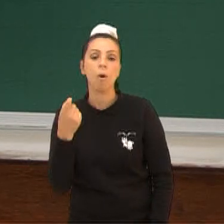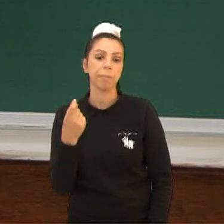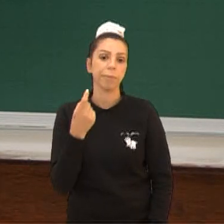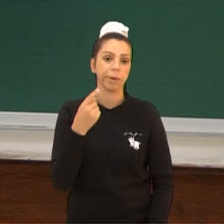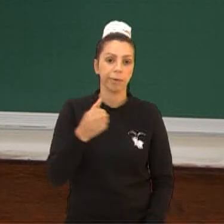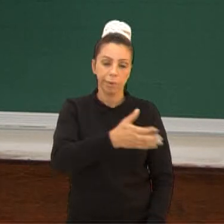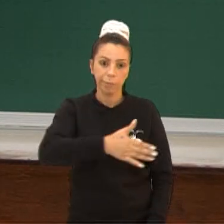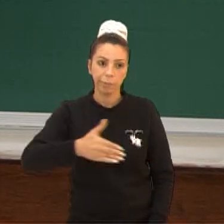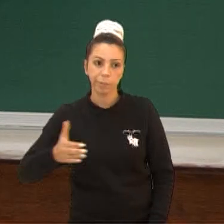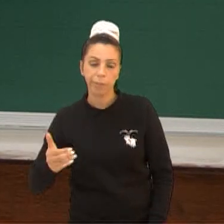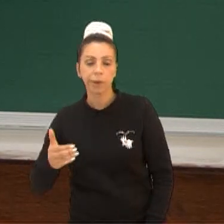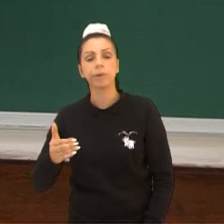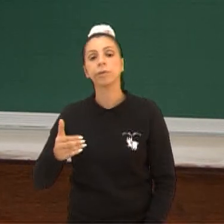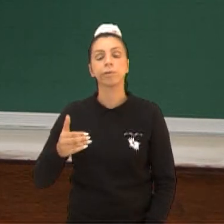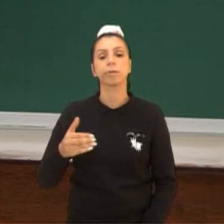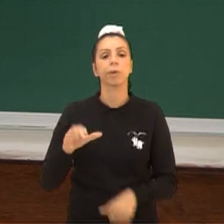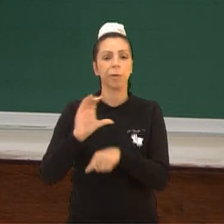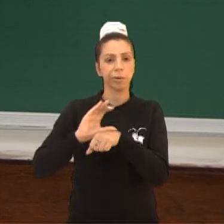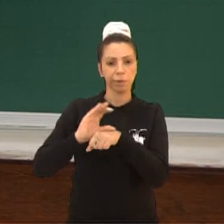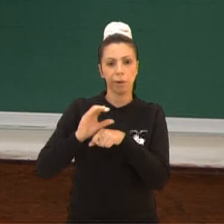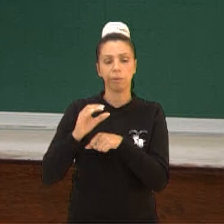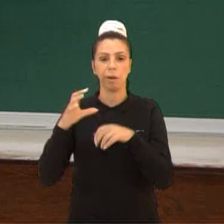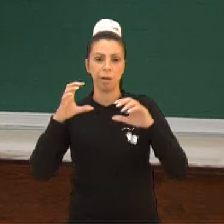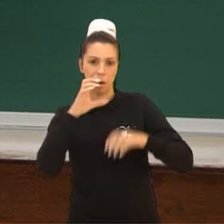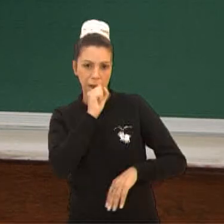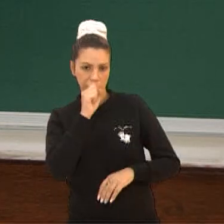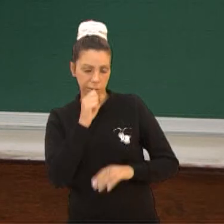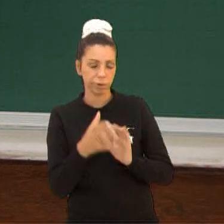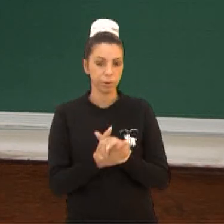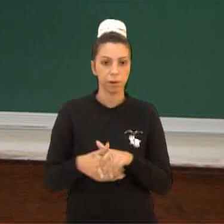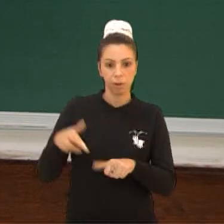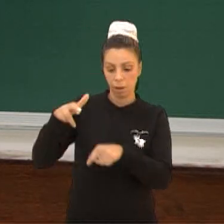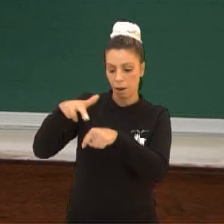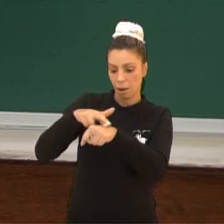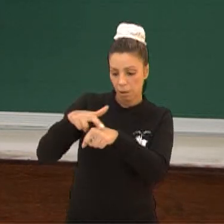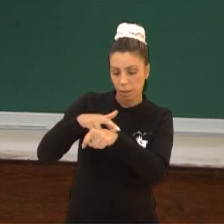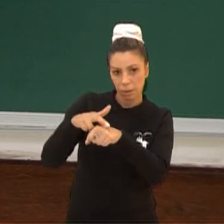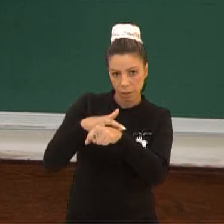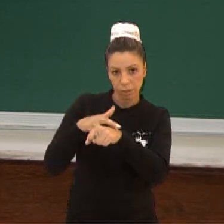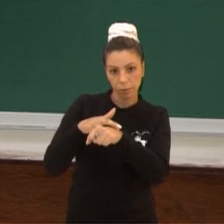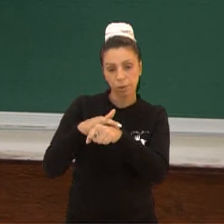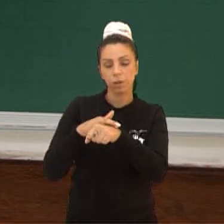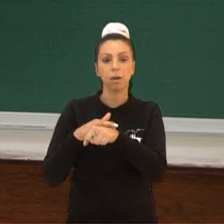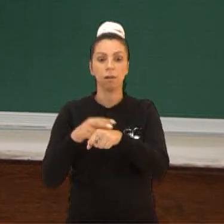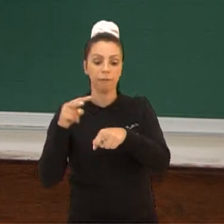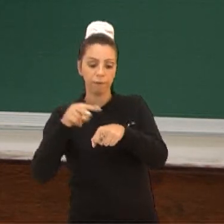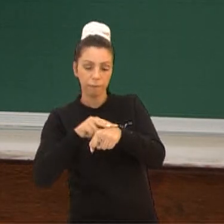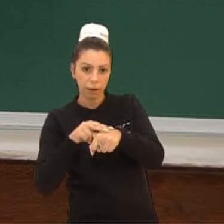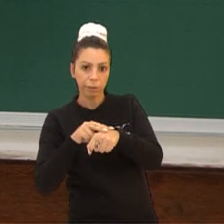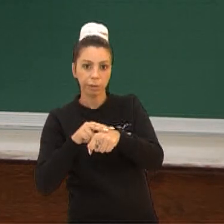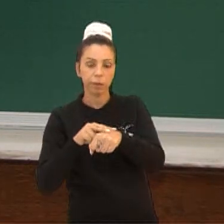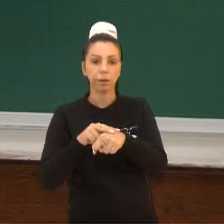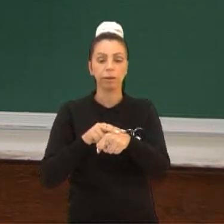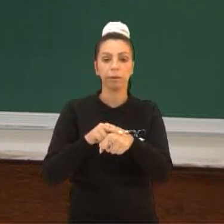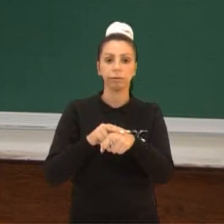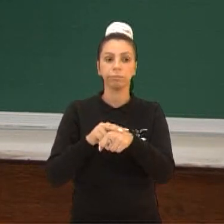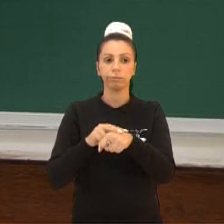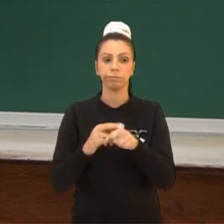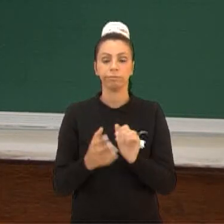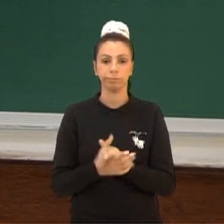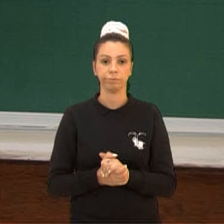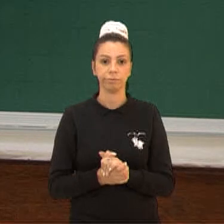o uniforme dele é laranja. Então nós já temos a cor roxa, laranja e verde. As cores secundárias. Está resolvido.